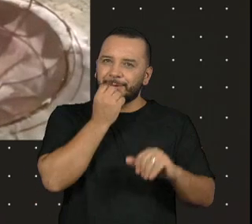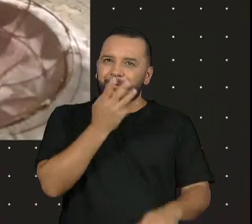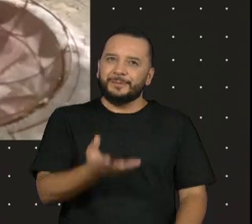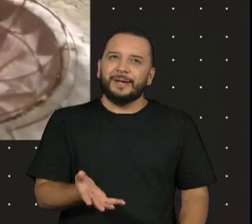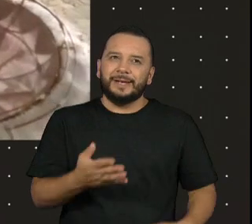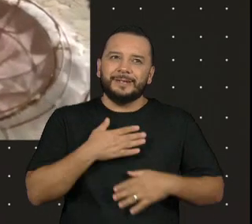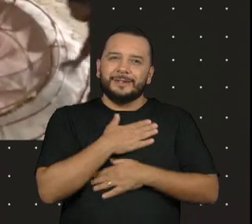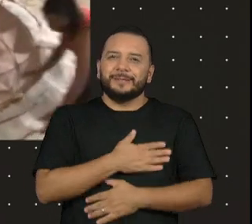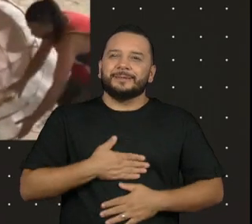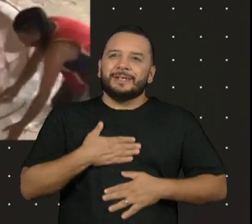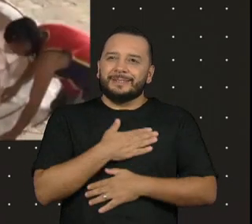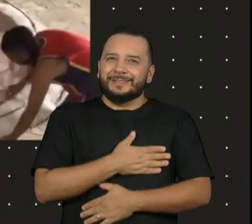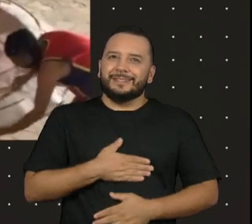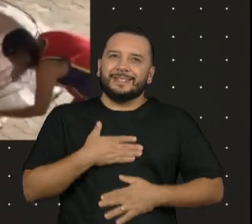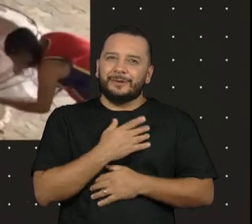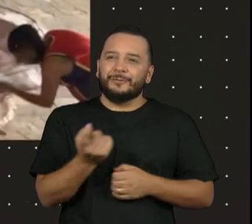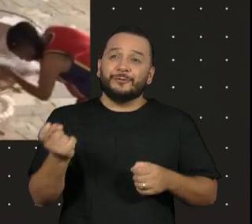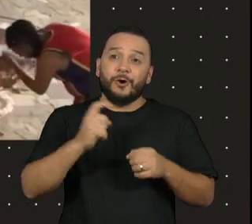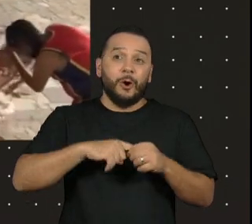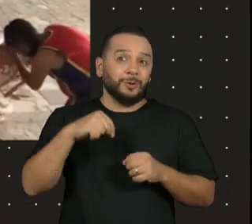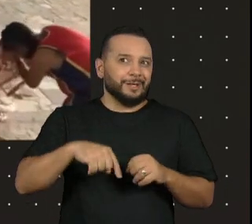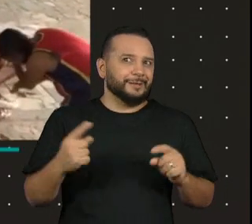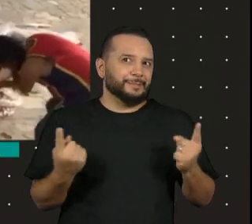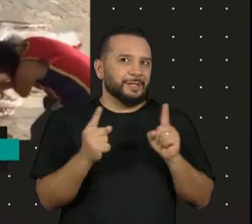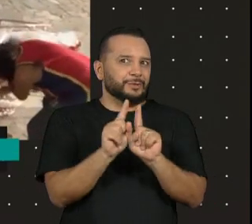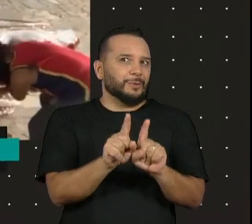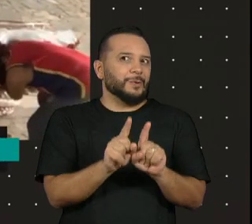É um prazer estar de volta aqui no programa Persona,